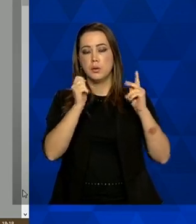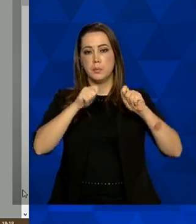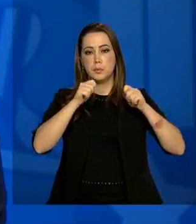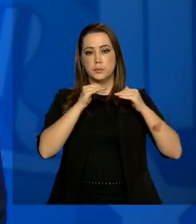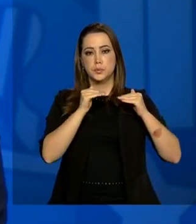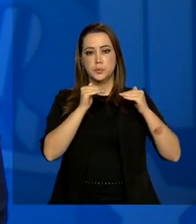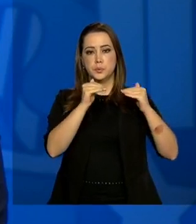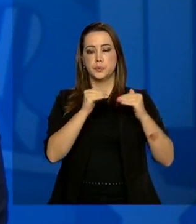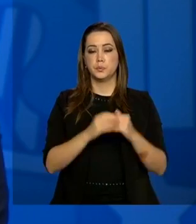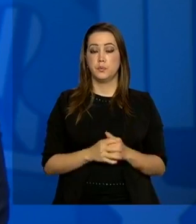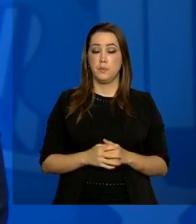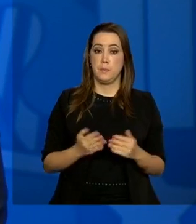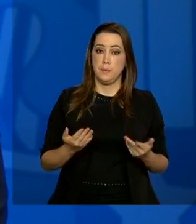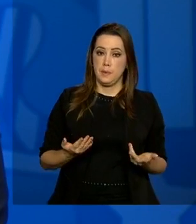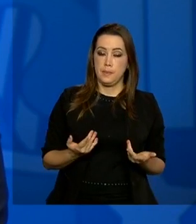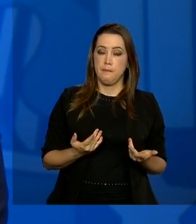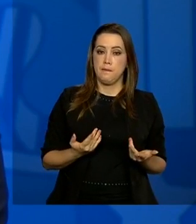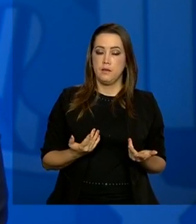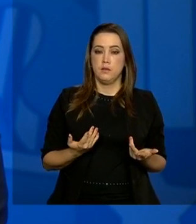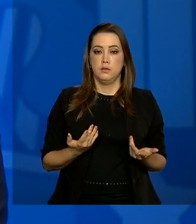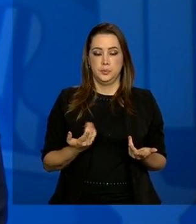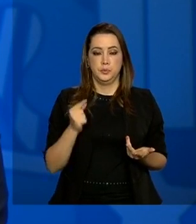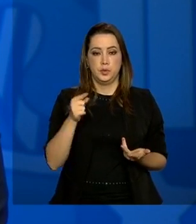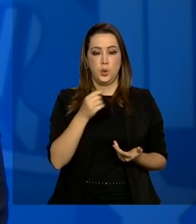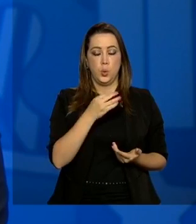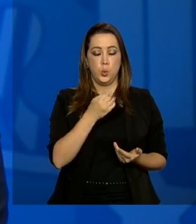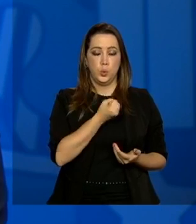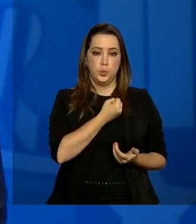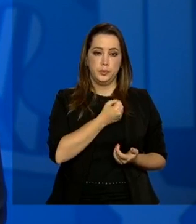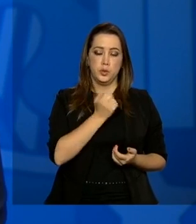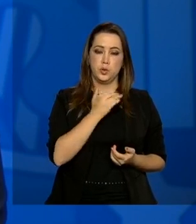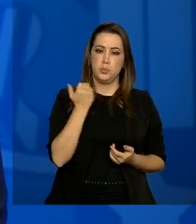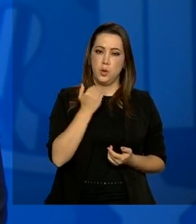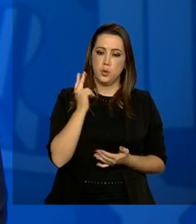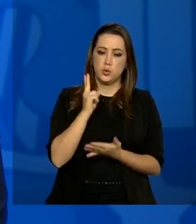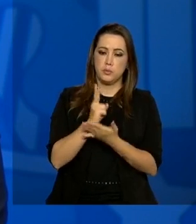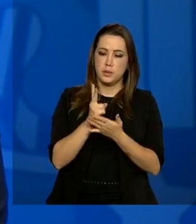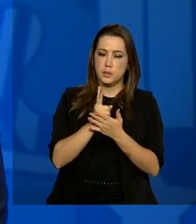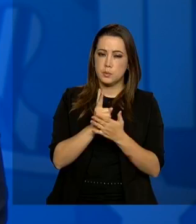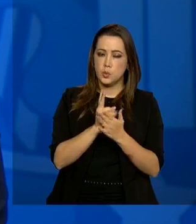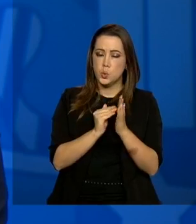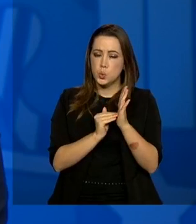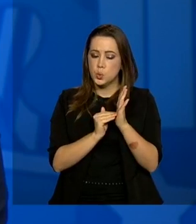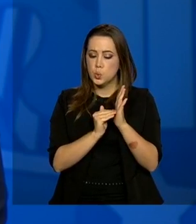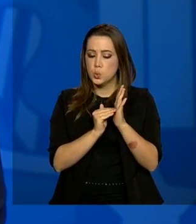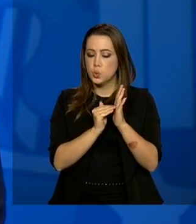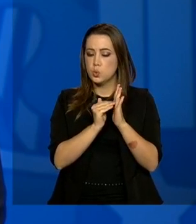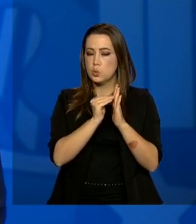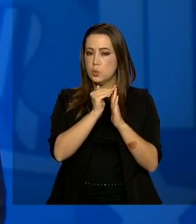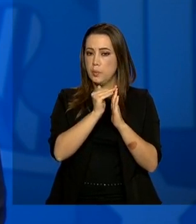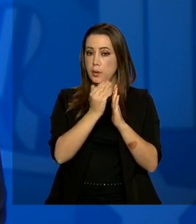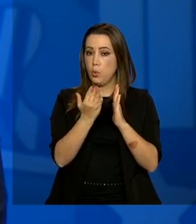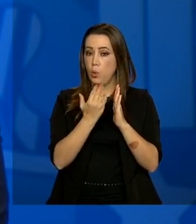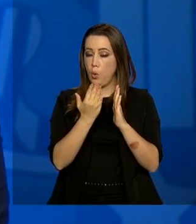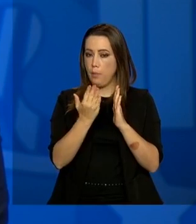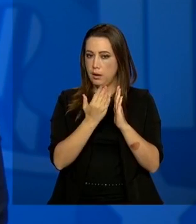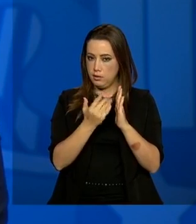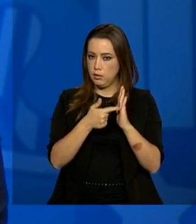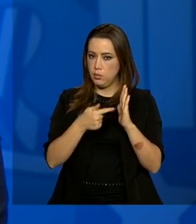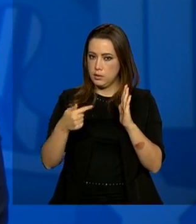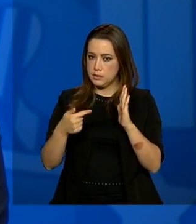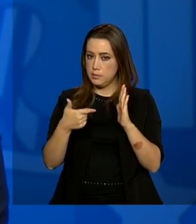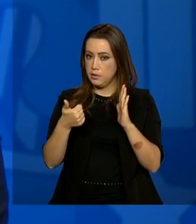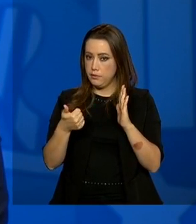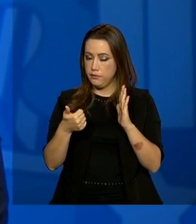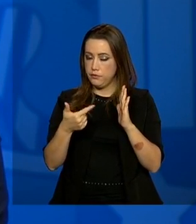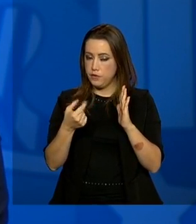nos casos. E, tanto que o número de óbitos, embora tenha aumentado em relação às semanas epidemiológicas 20